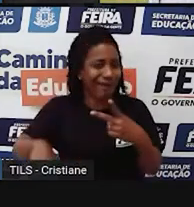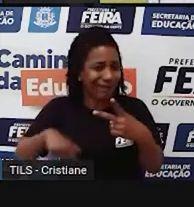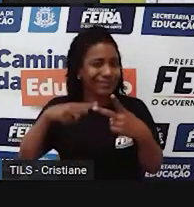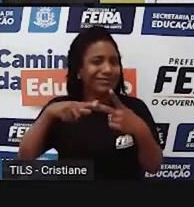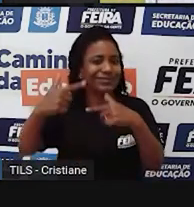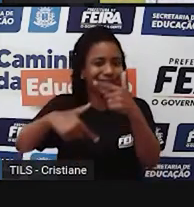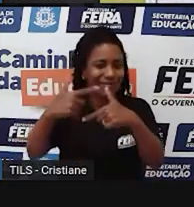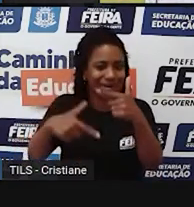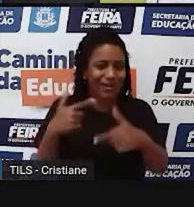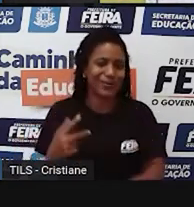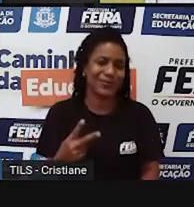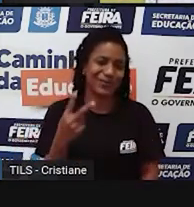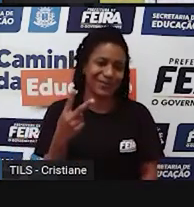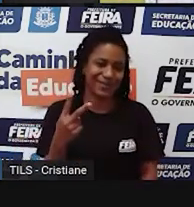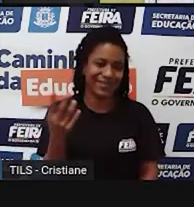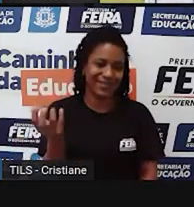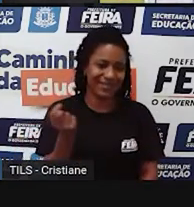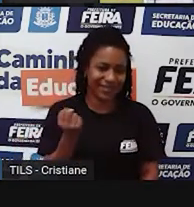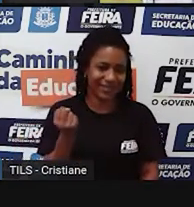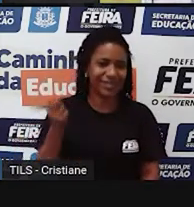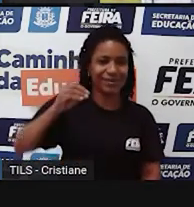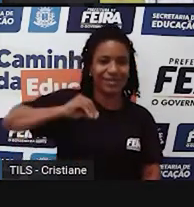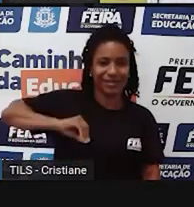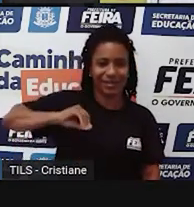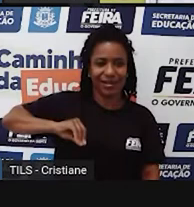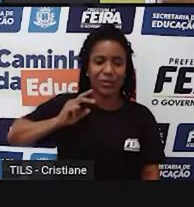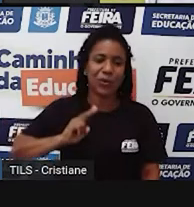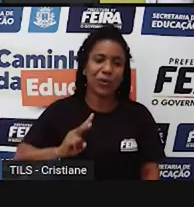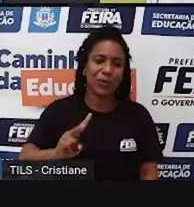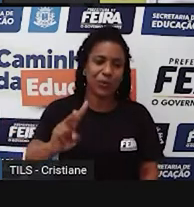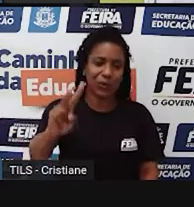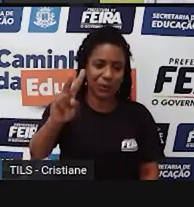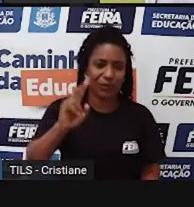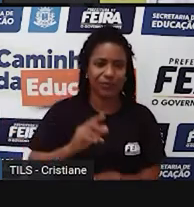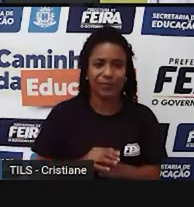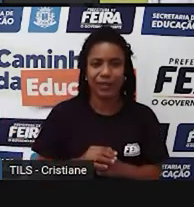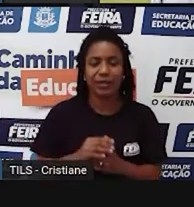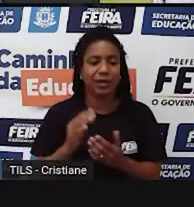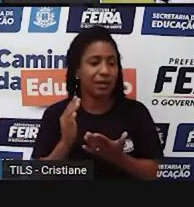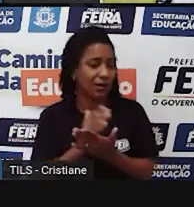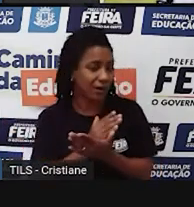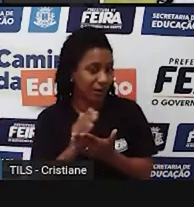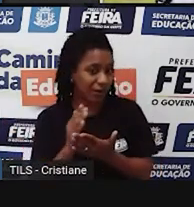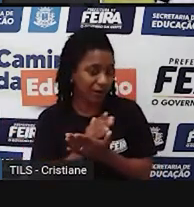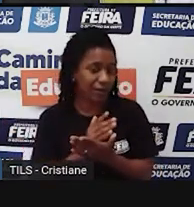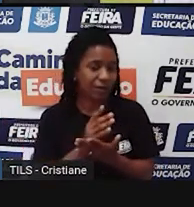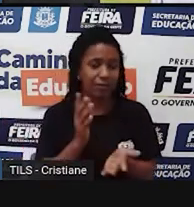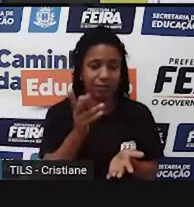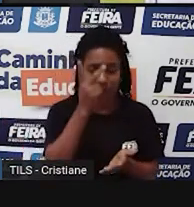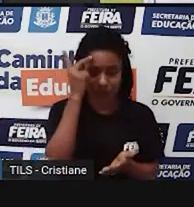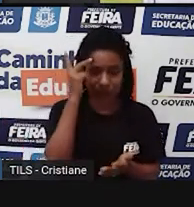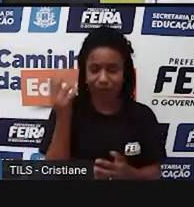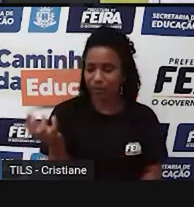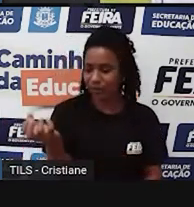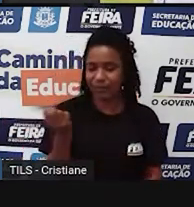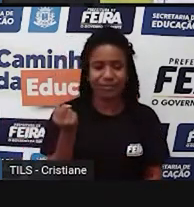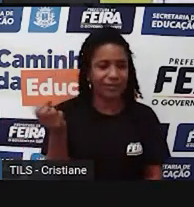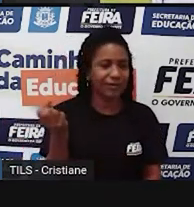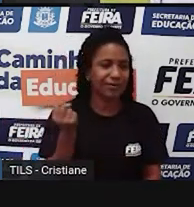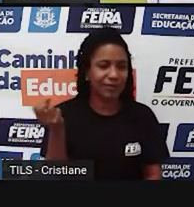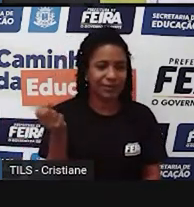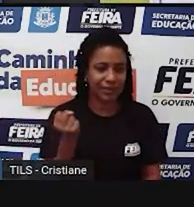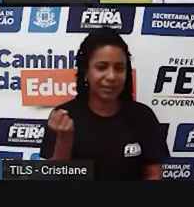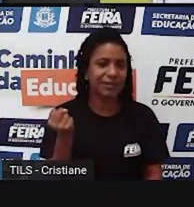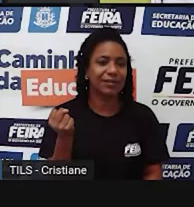e, às vezes, a gente nem pode aplicar totalmente o conceito. Porque, às vezes, uma pessoa, ela é aposentada, mas trabalha, é um